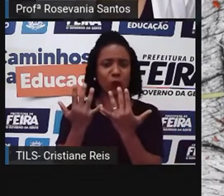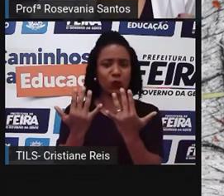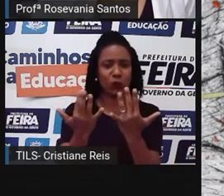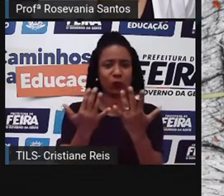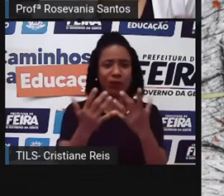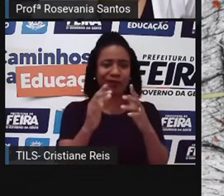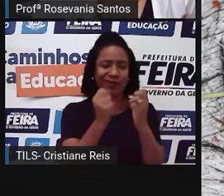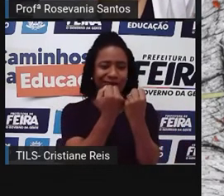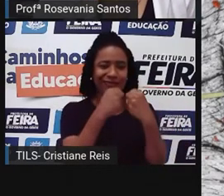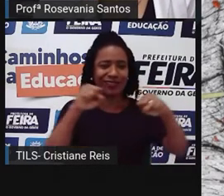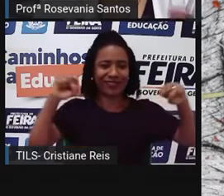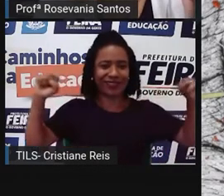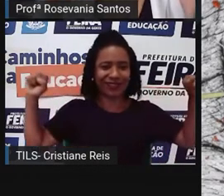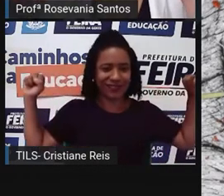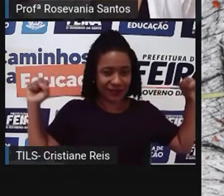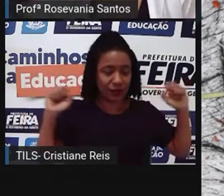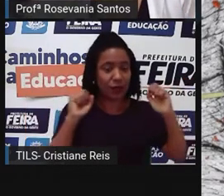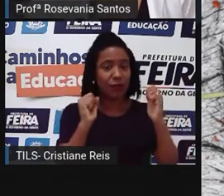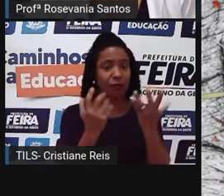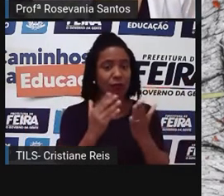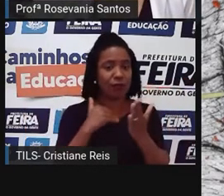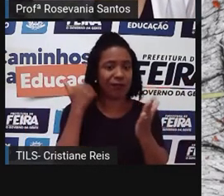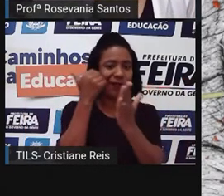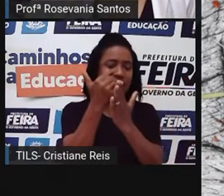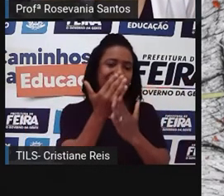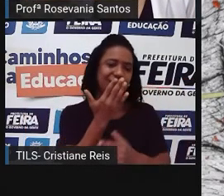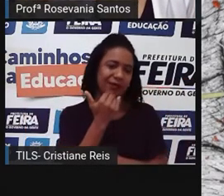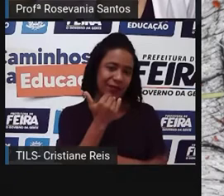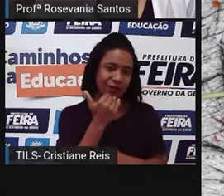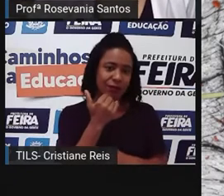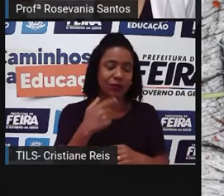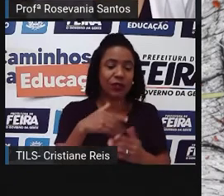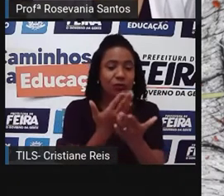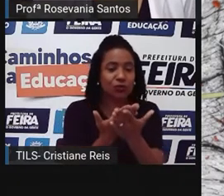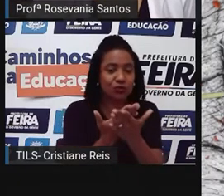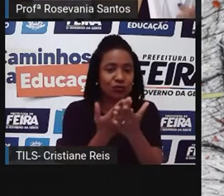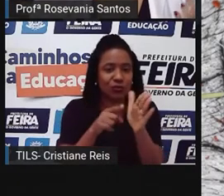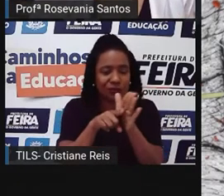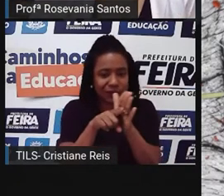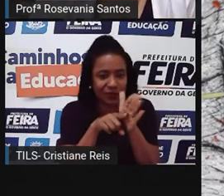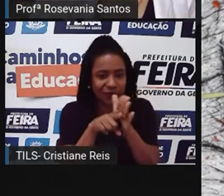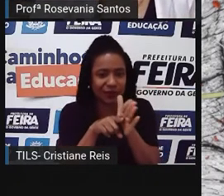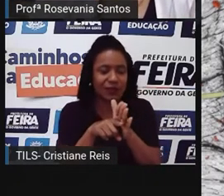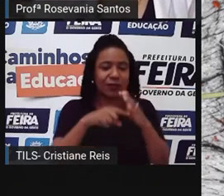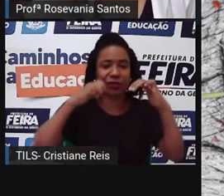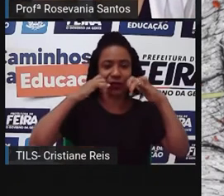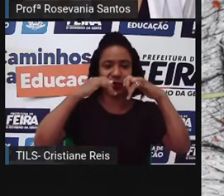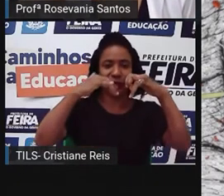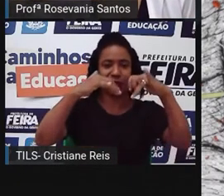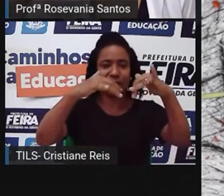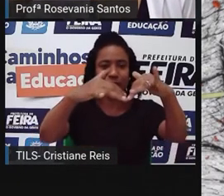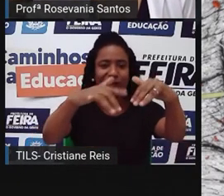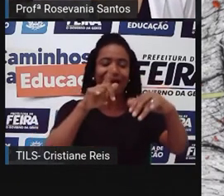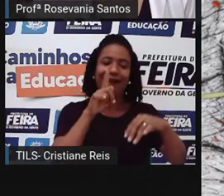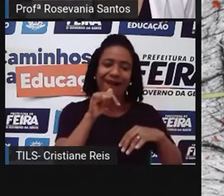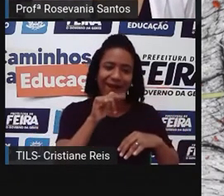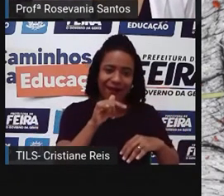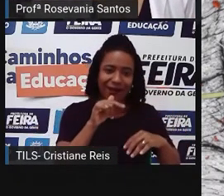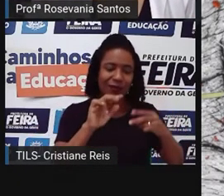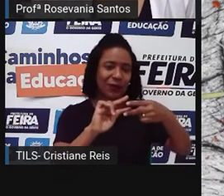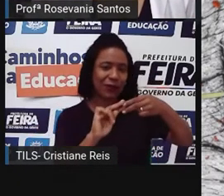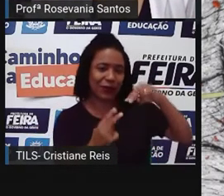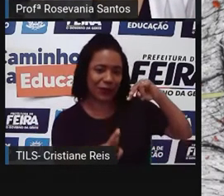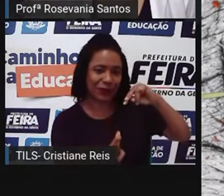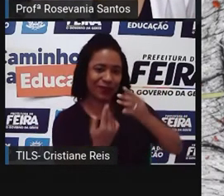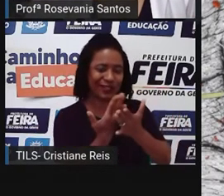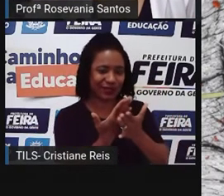também que está muito lá no campo. O conhecimento, seja ele, né? Na parte da irrigação, na parte genética, na parte lá